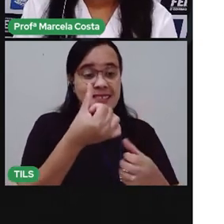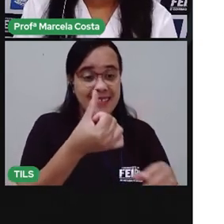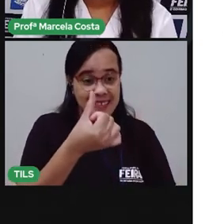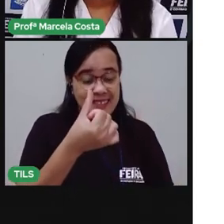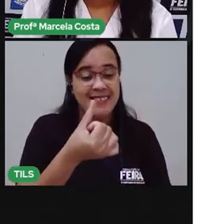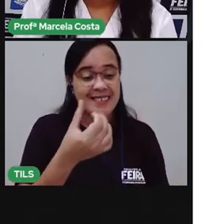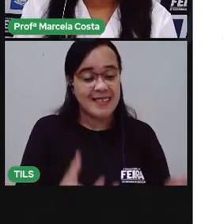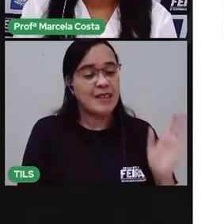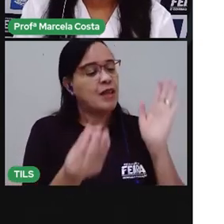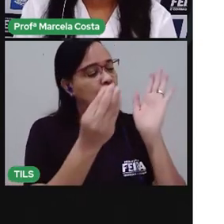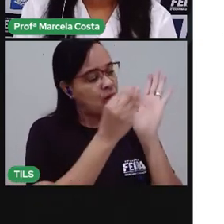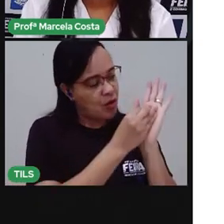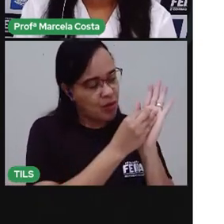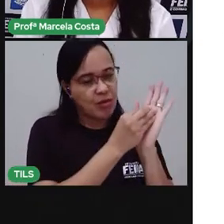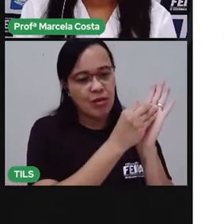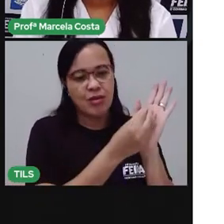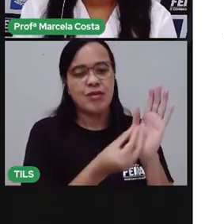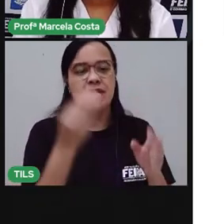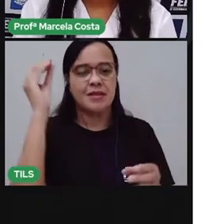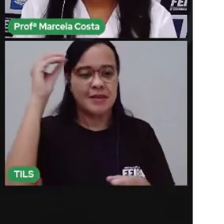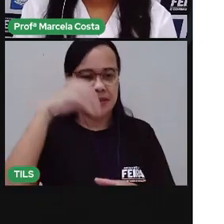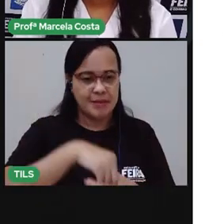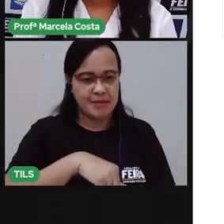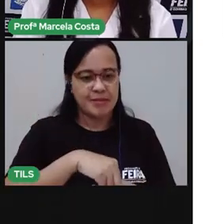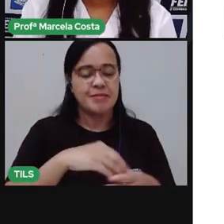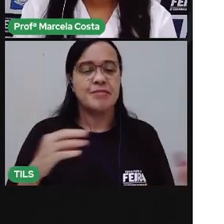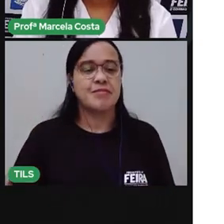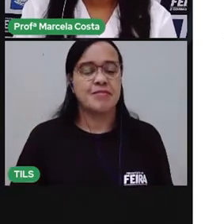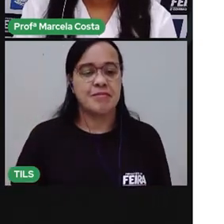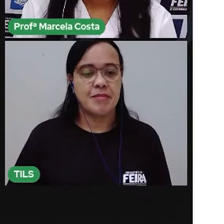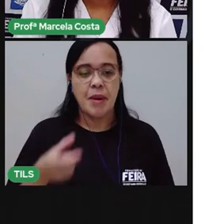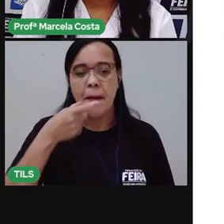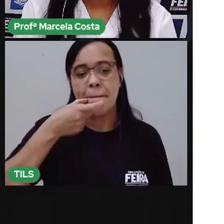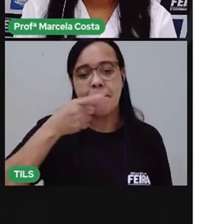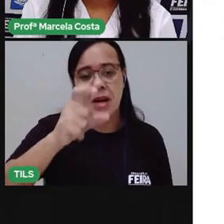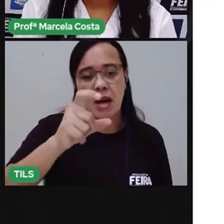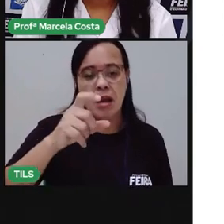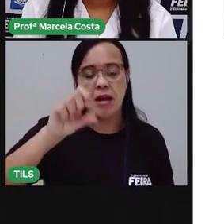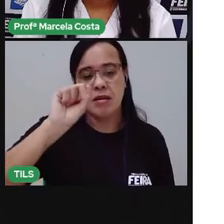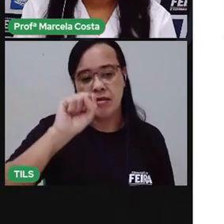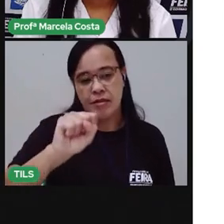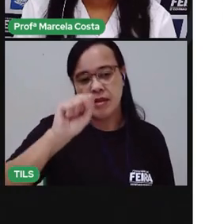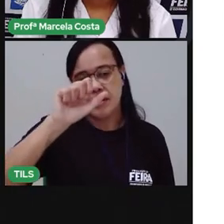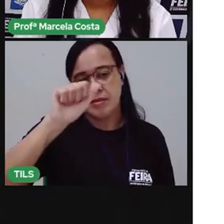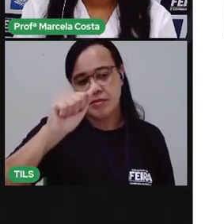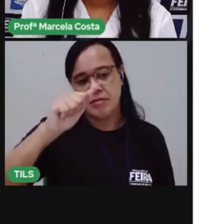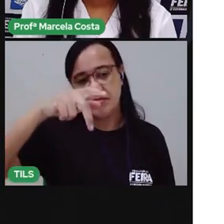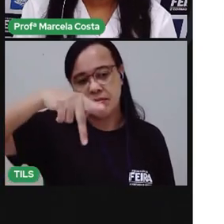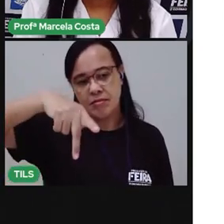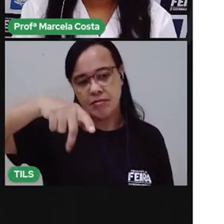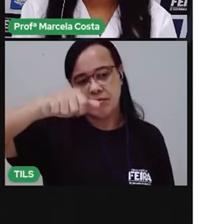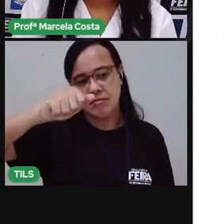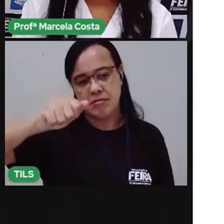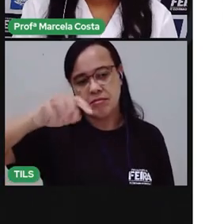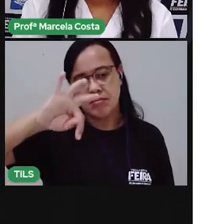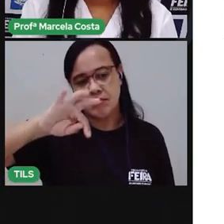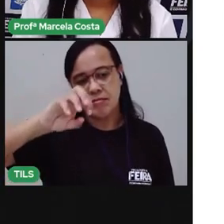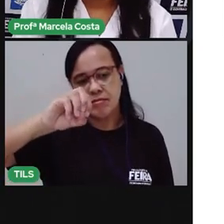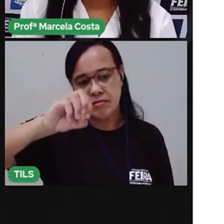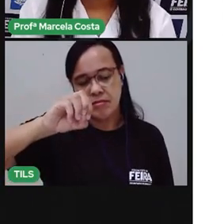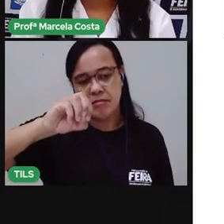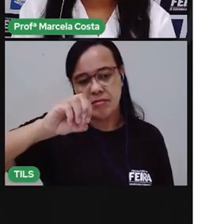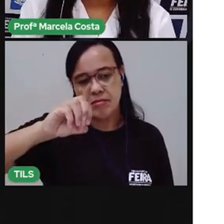Coloque nesse espaço. Agora a palavra sapato. Quantas